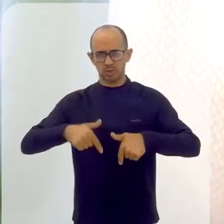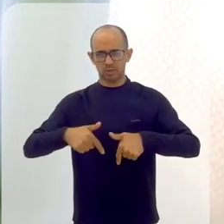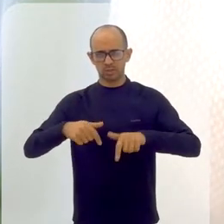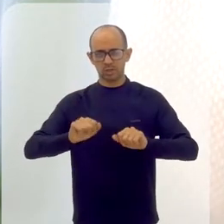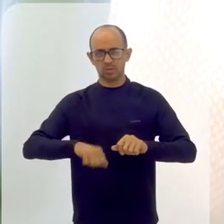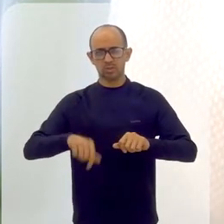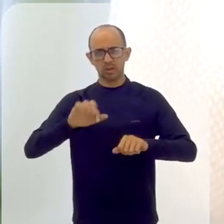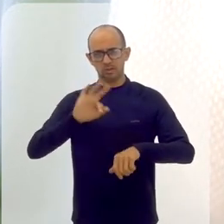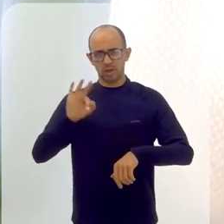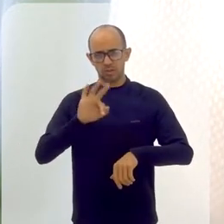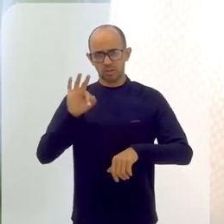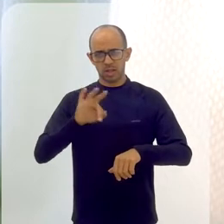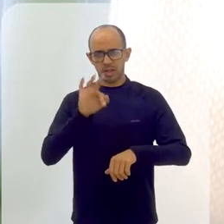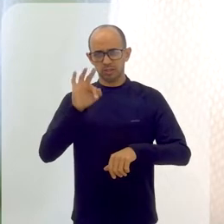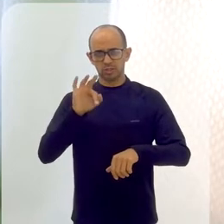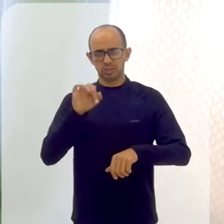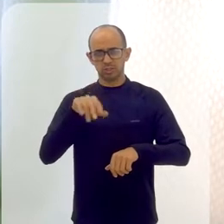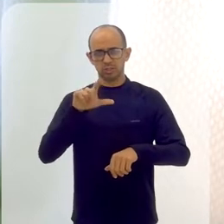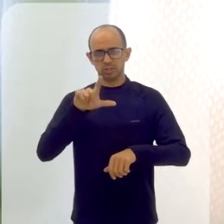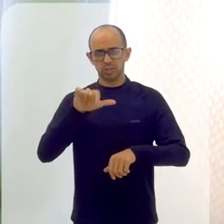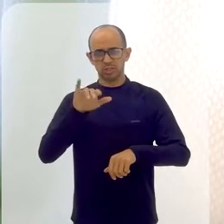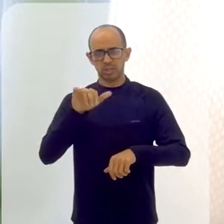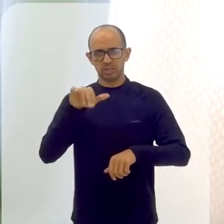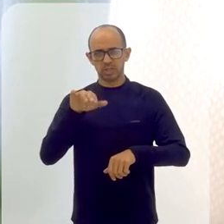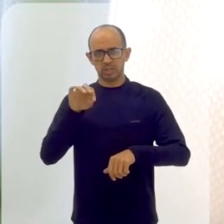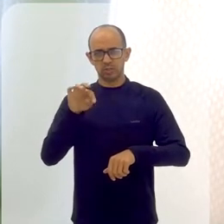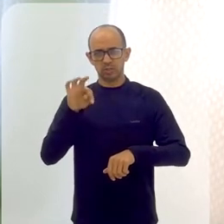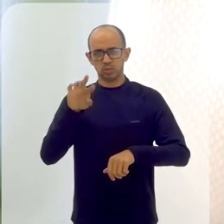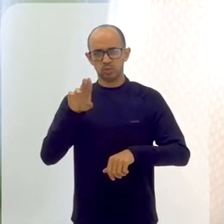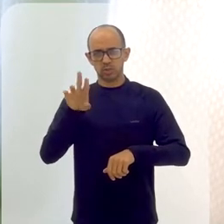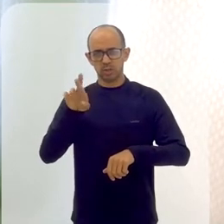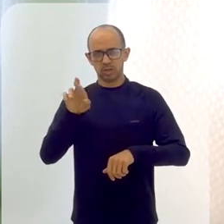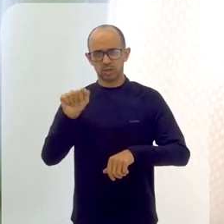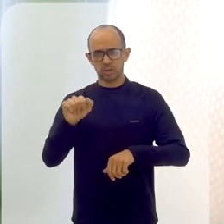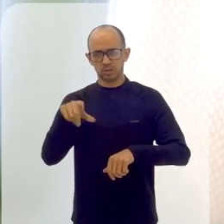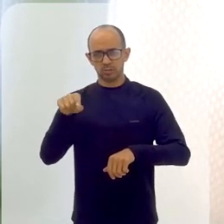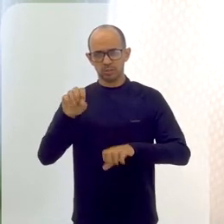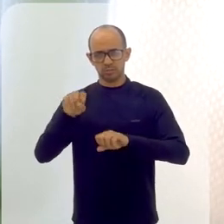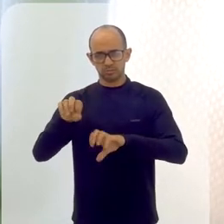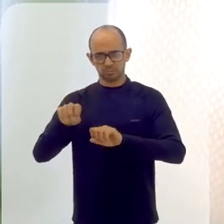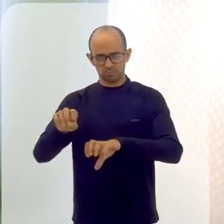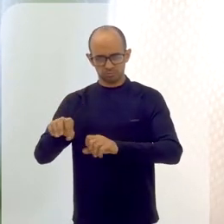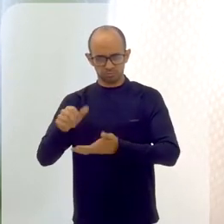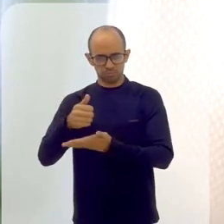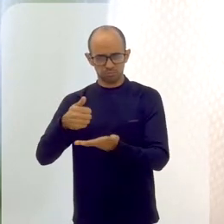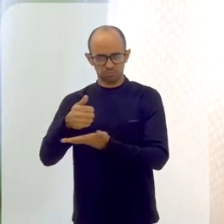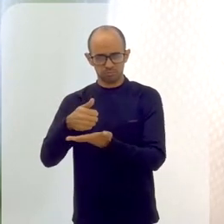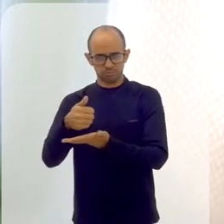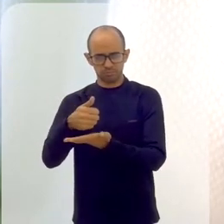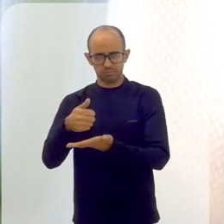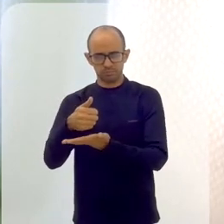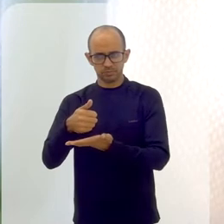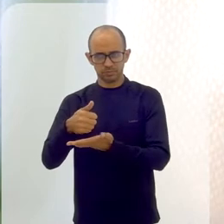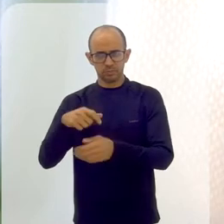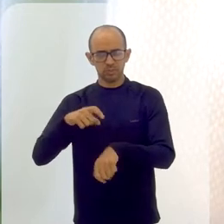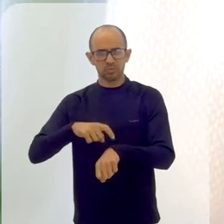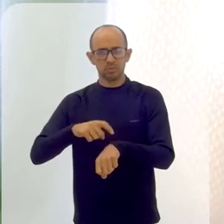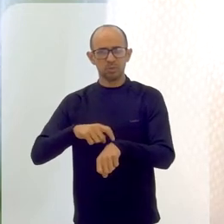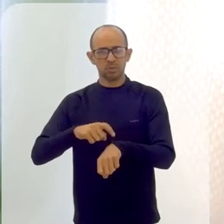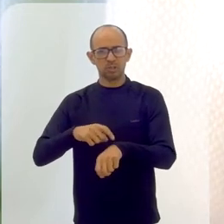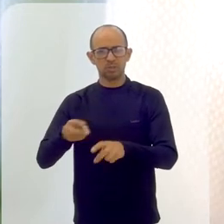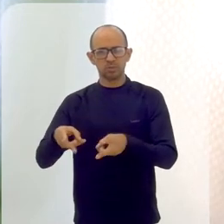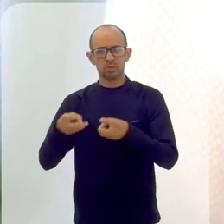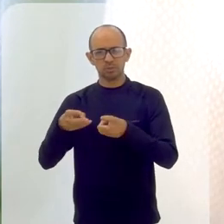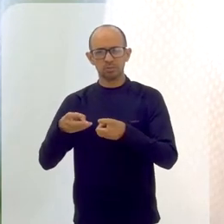Que foi a faculdade de licenciatura em Tiago, pra poder dar aula dentro do município, dar aula nas escolas de formação básica. E durante esse